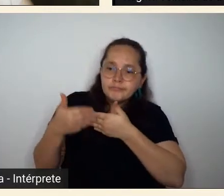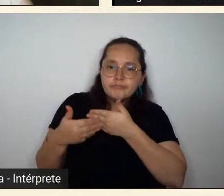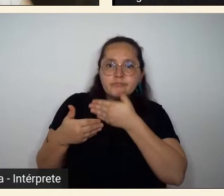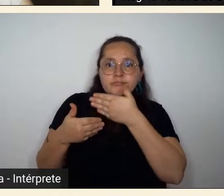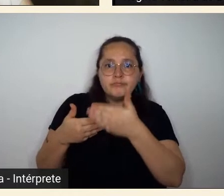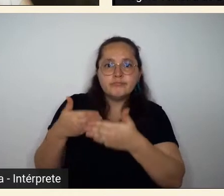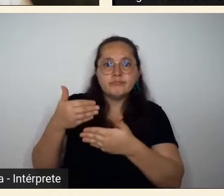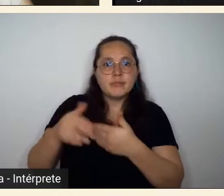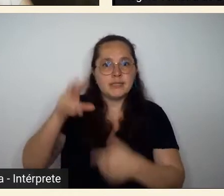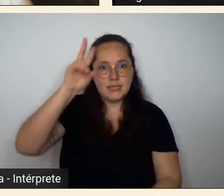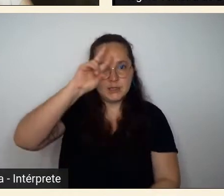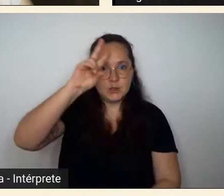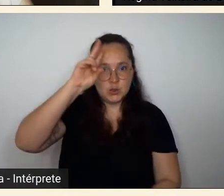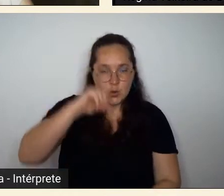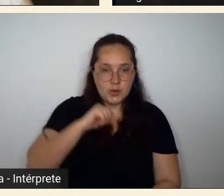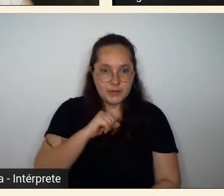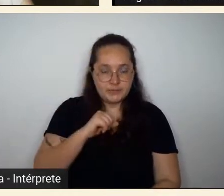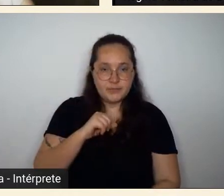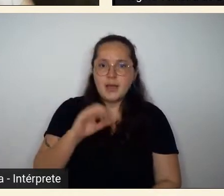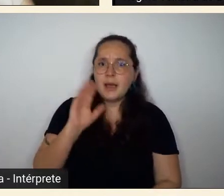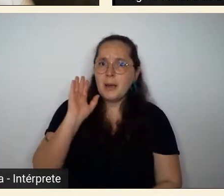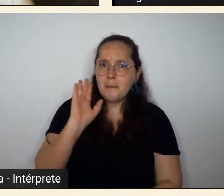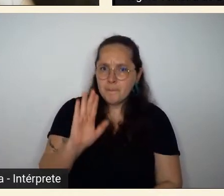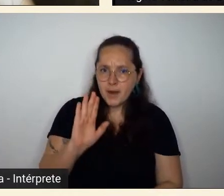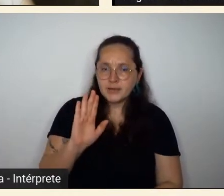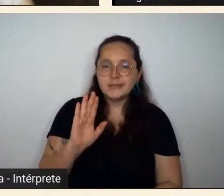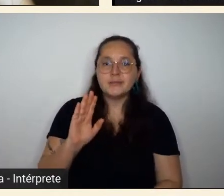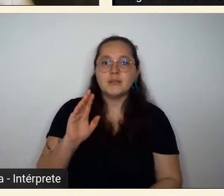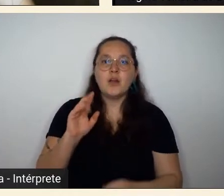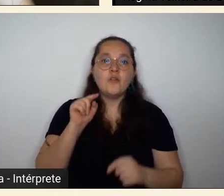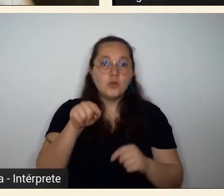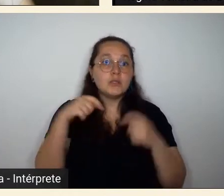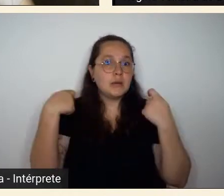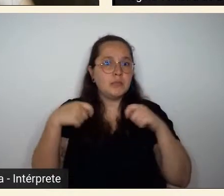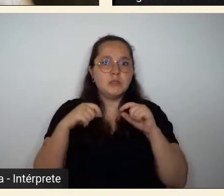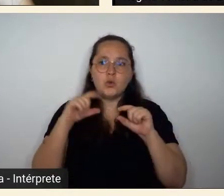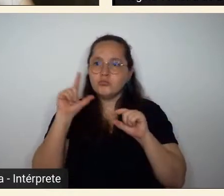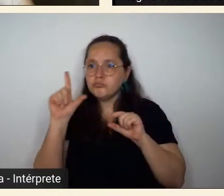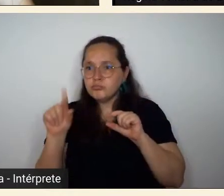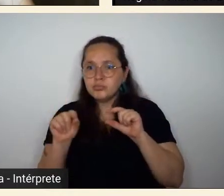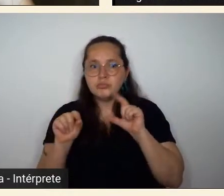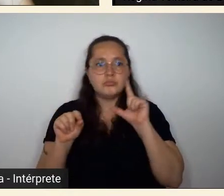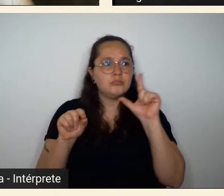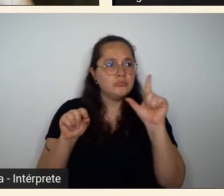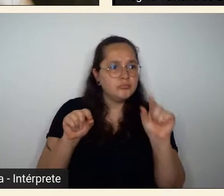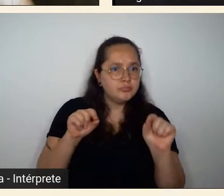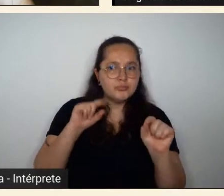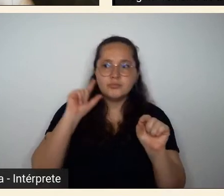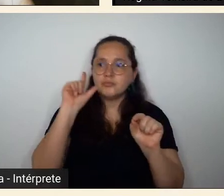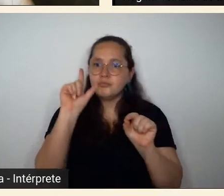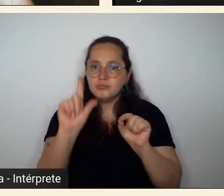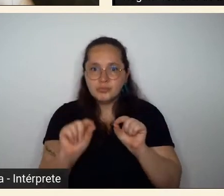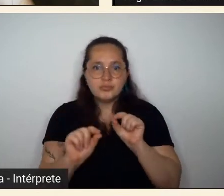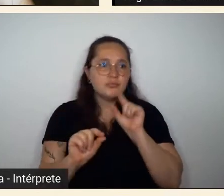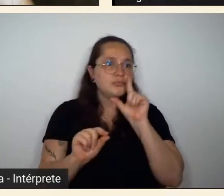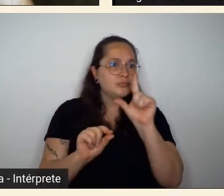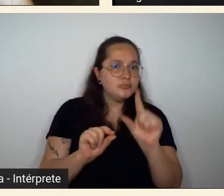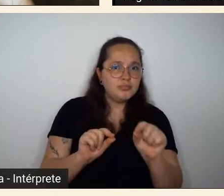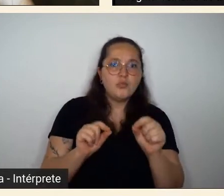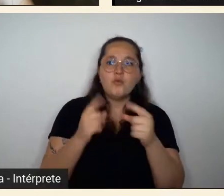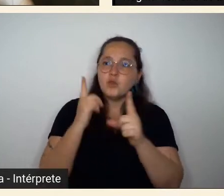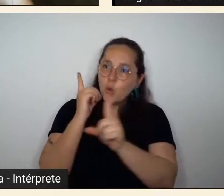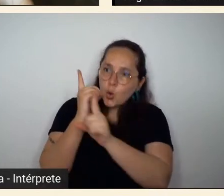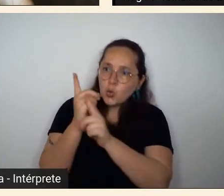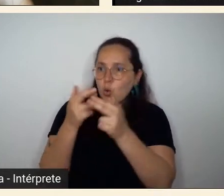mas essa história você foi fazendo seleções naturalmente foi fazendo seleções a partir daquilo que você foi localizando